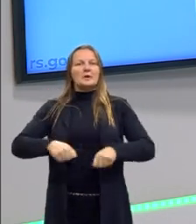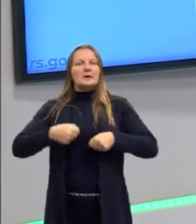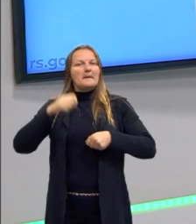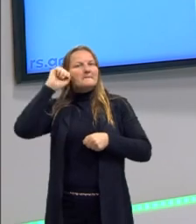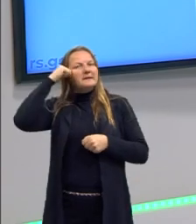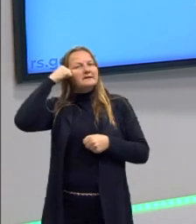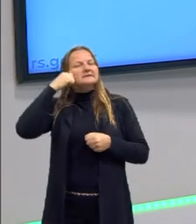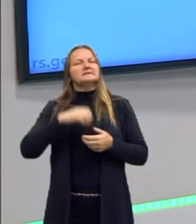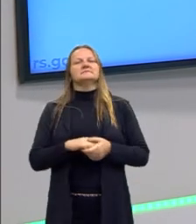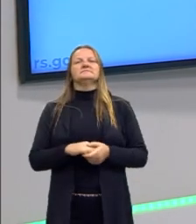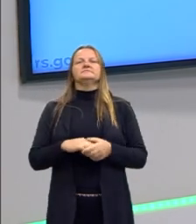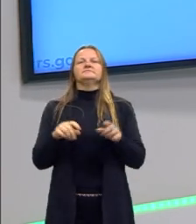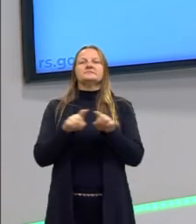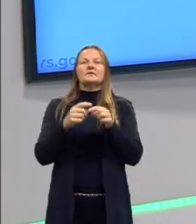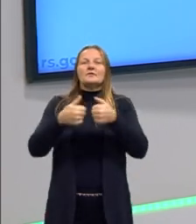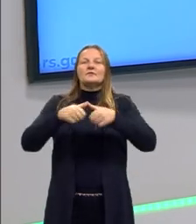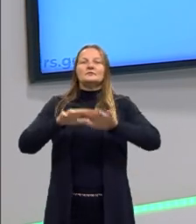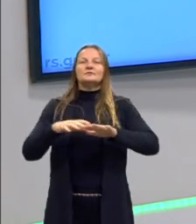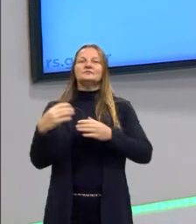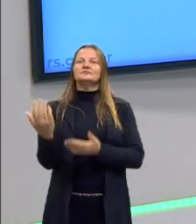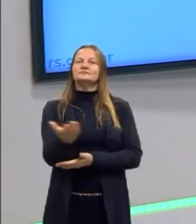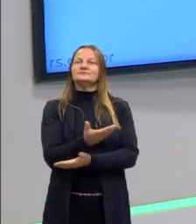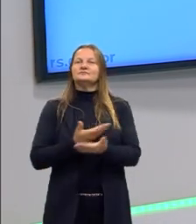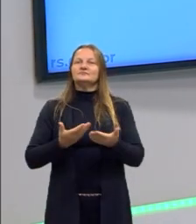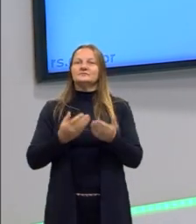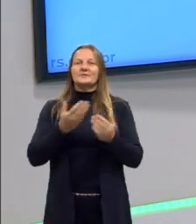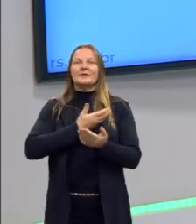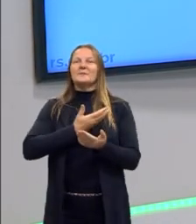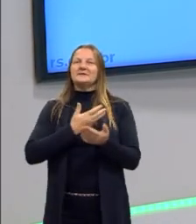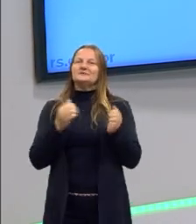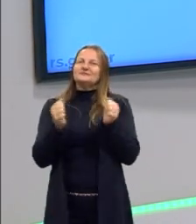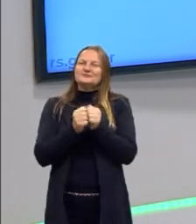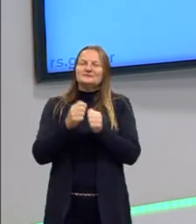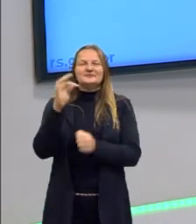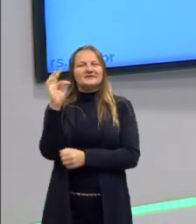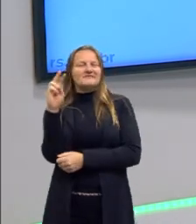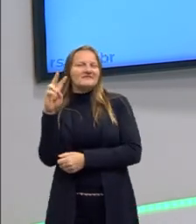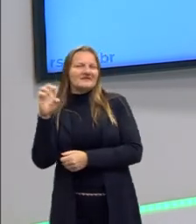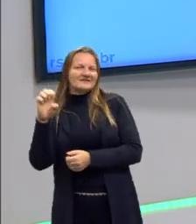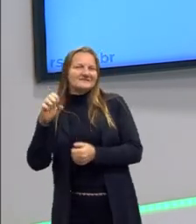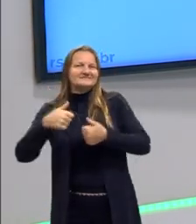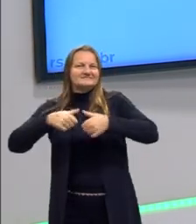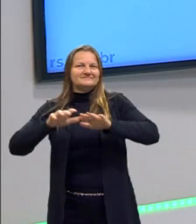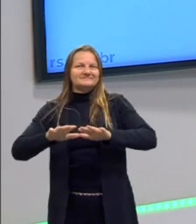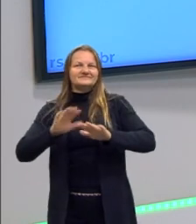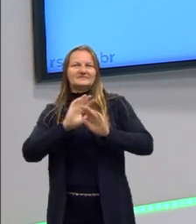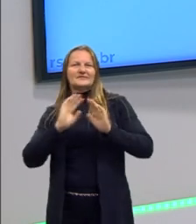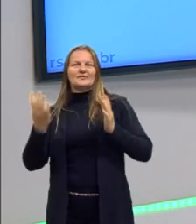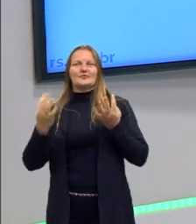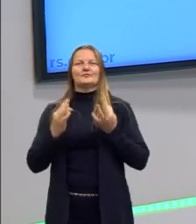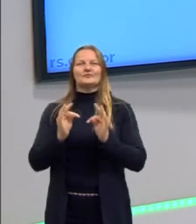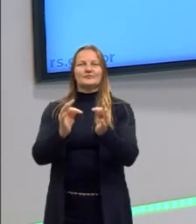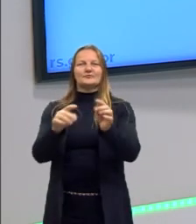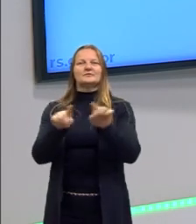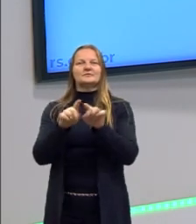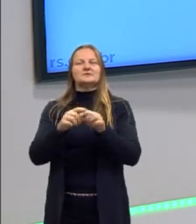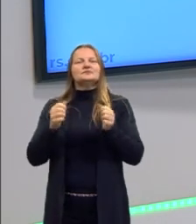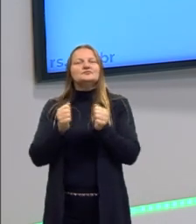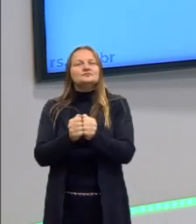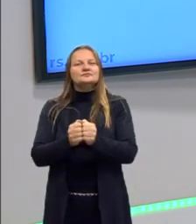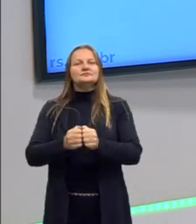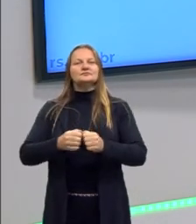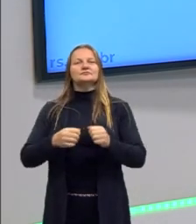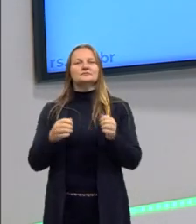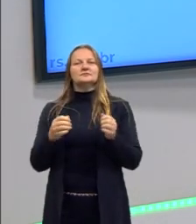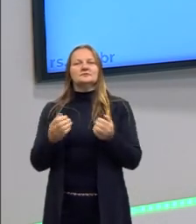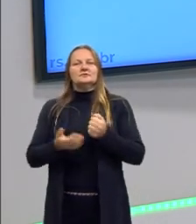uma calça preta. E aqui está com nós, meus amigos, que é o da TVE, o pessoal da parte técnica, e também sempre no